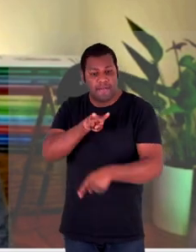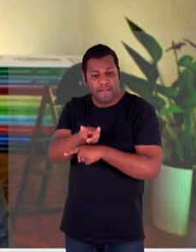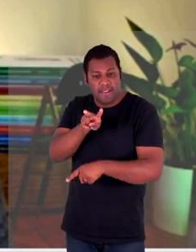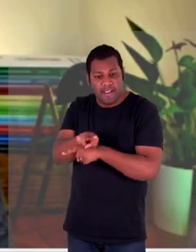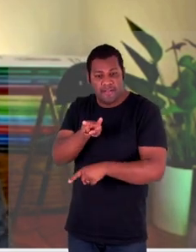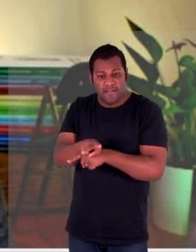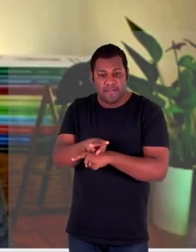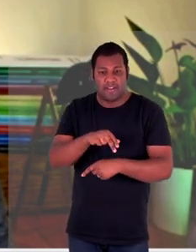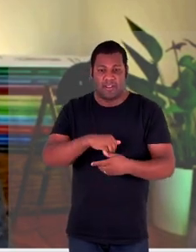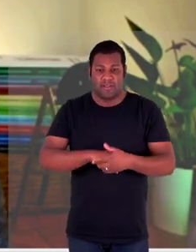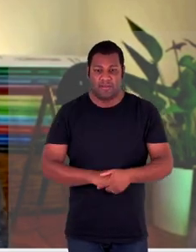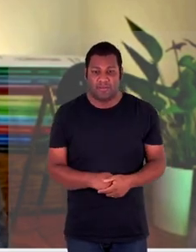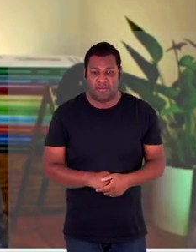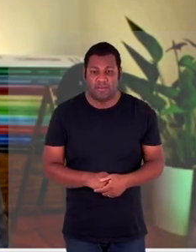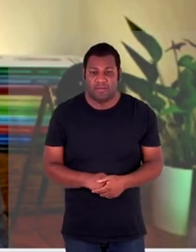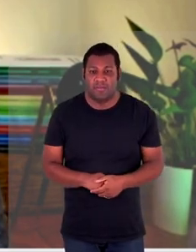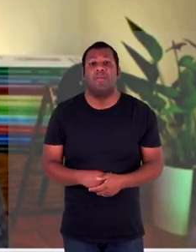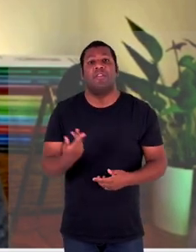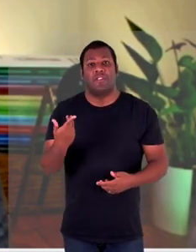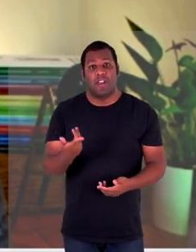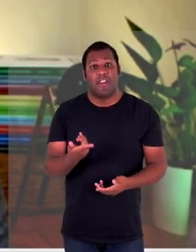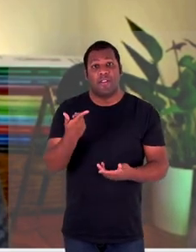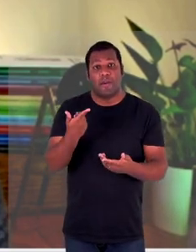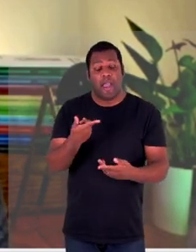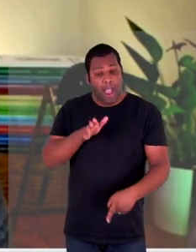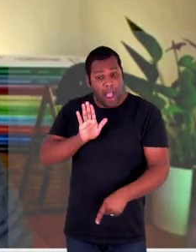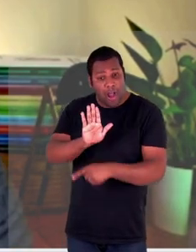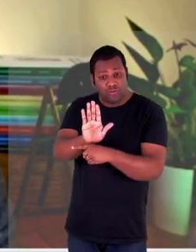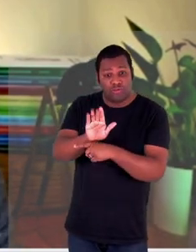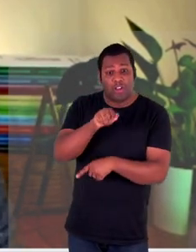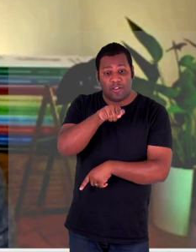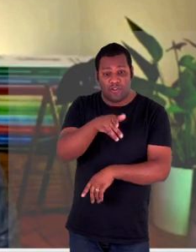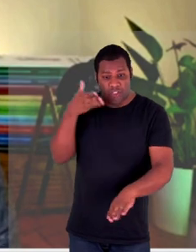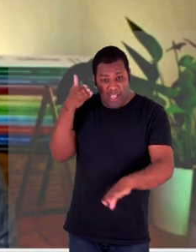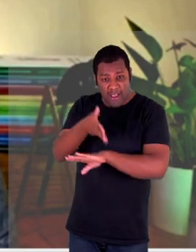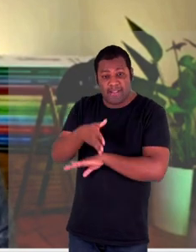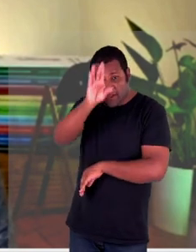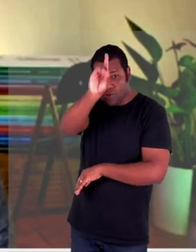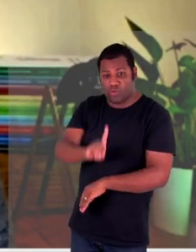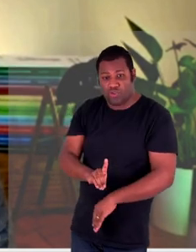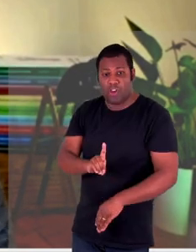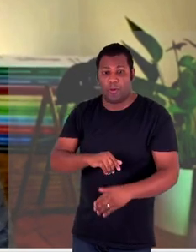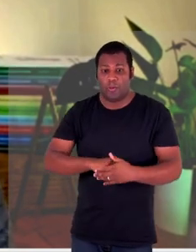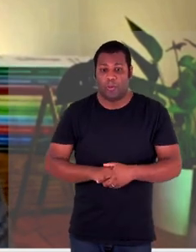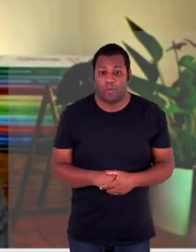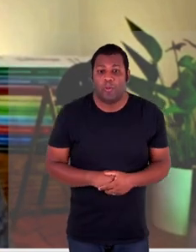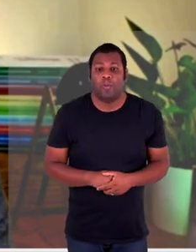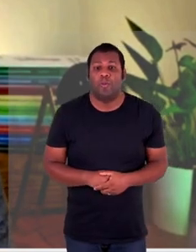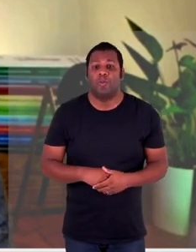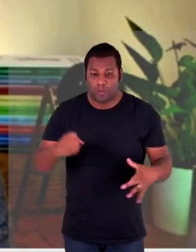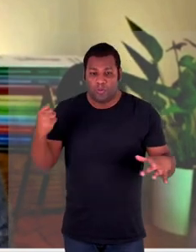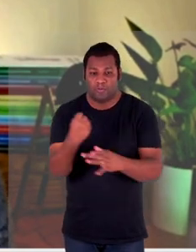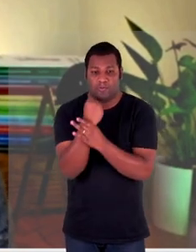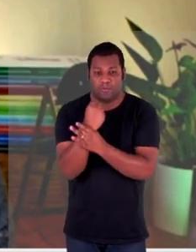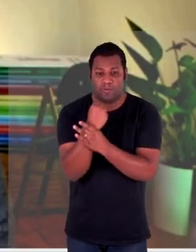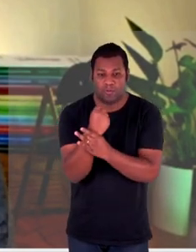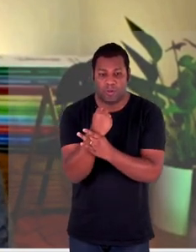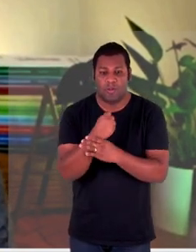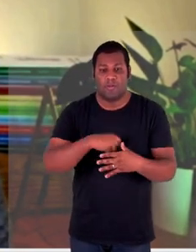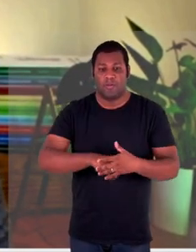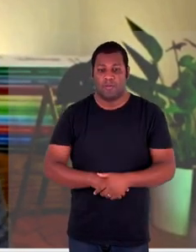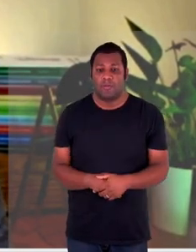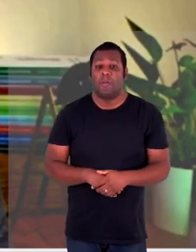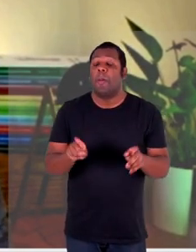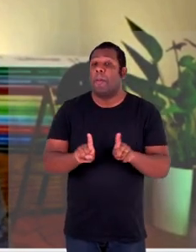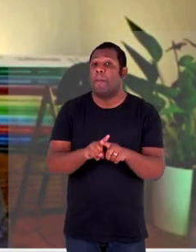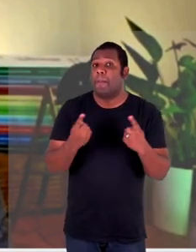definir qual serviço qual direito qual reparação precisa ser assegurada mas isso talvez